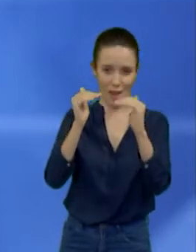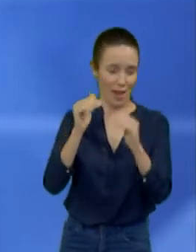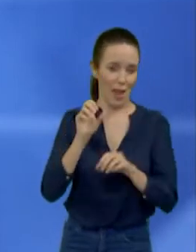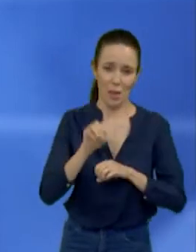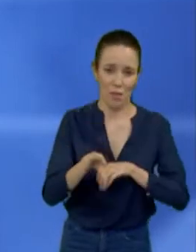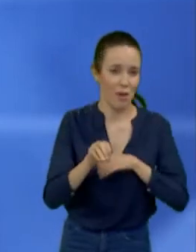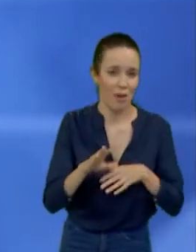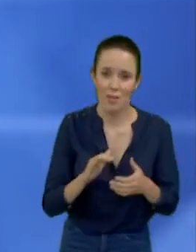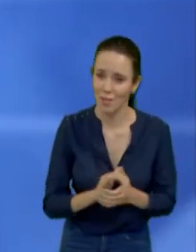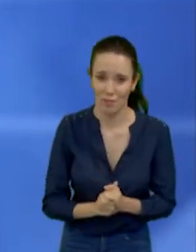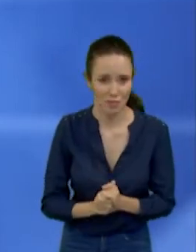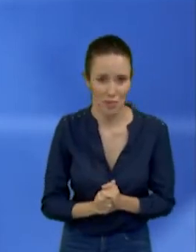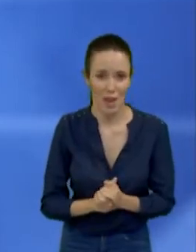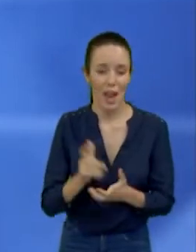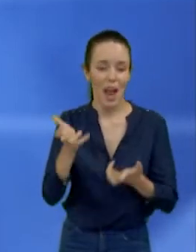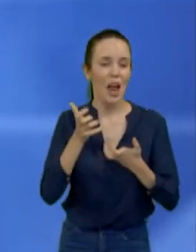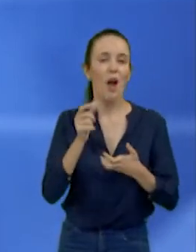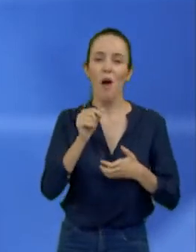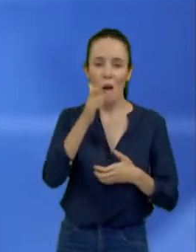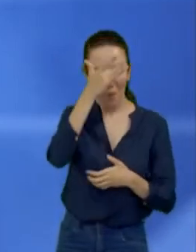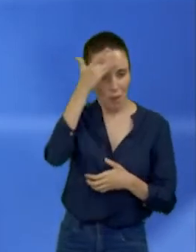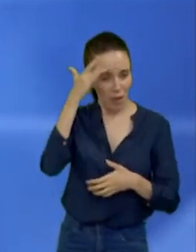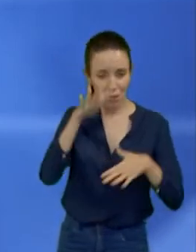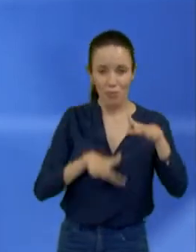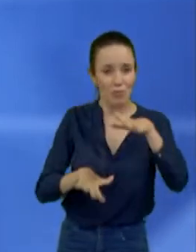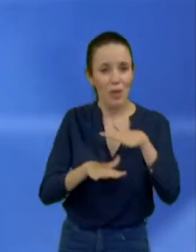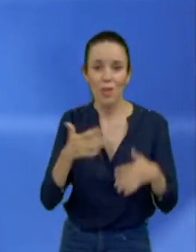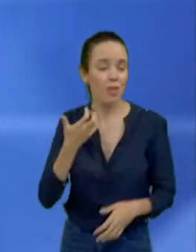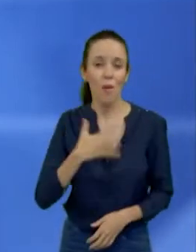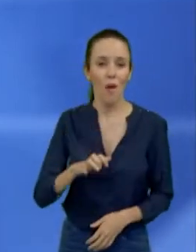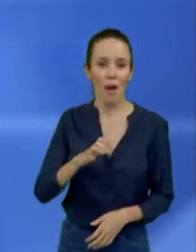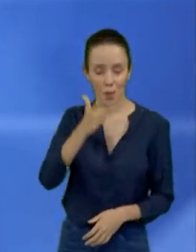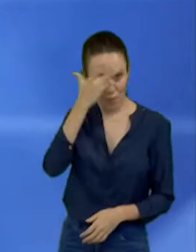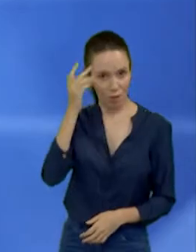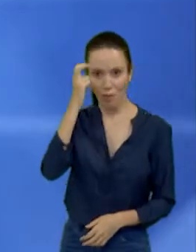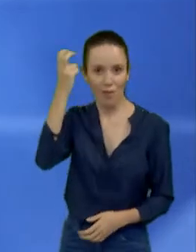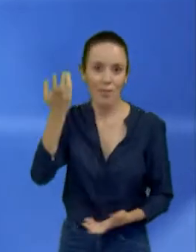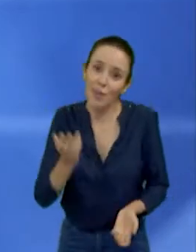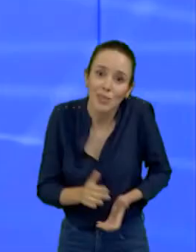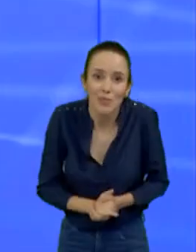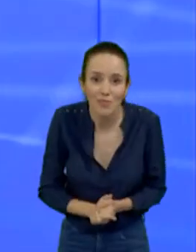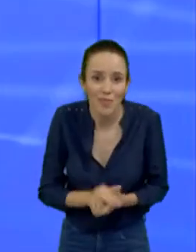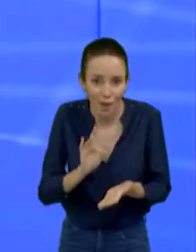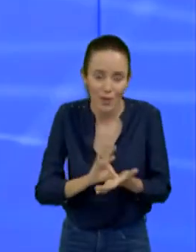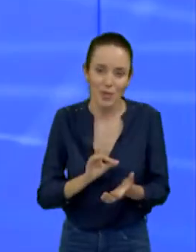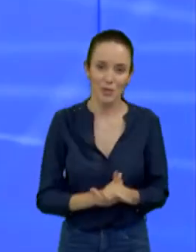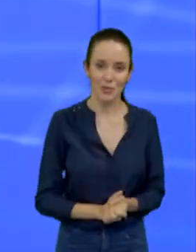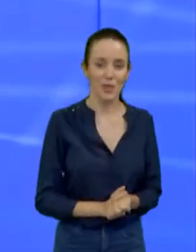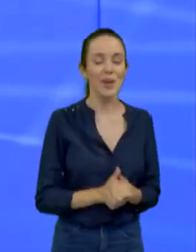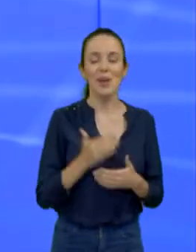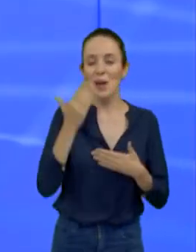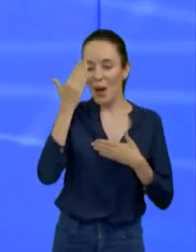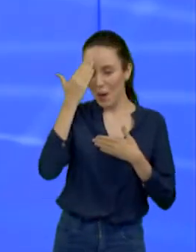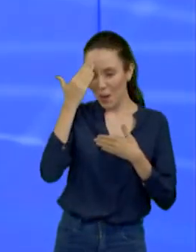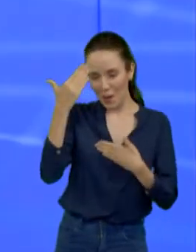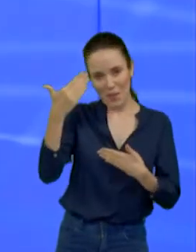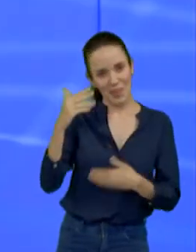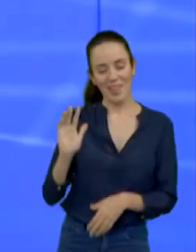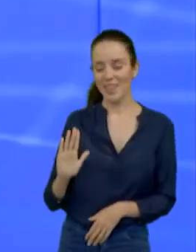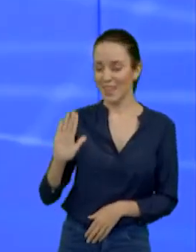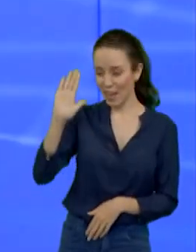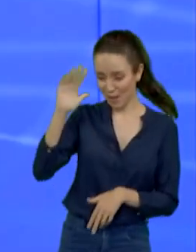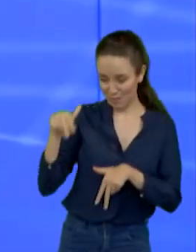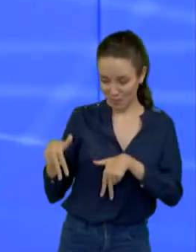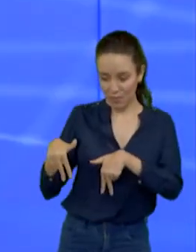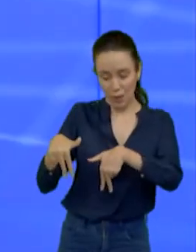instruídas, por isso se mantém no poder em São Paulo há tantos anos. Ok, candidato. Muito obrigado. Obrigado aos candidatos pela rodada de perguntas.